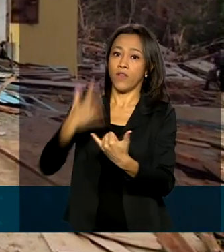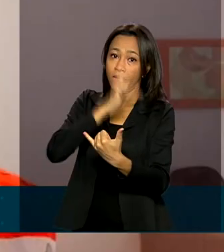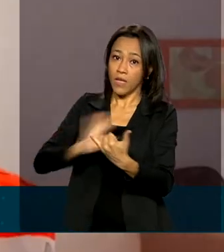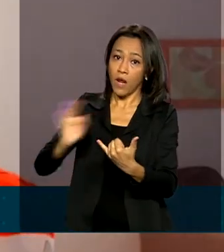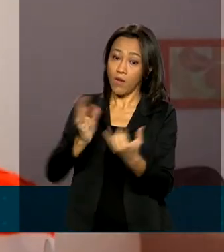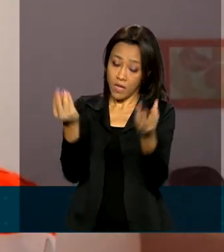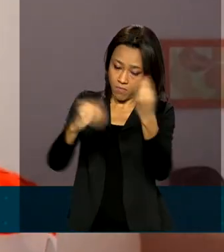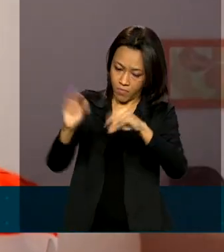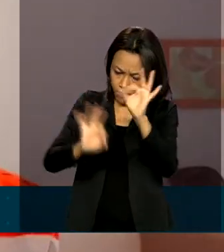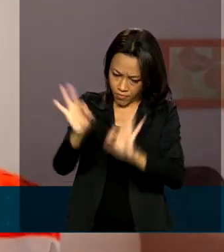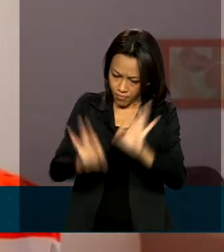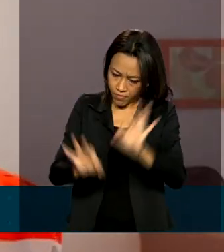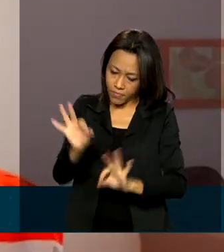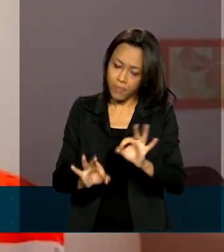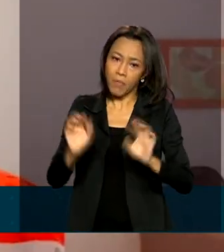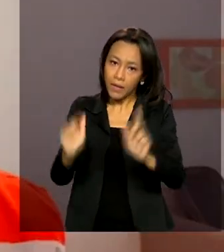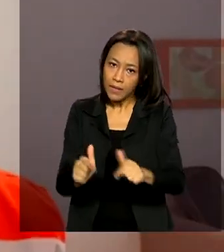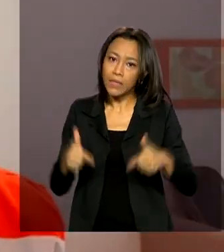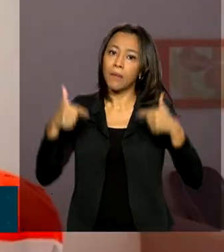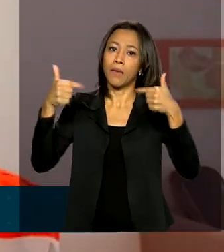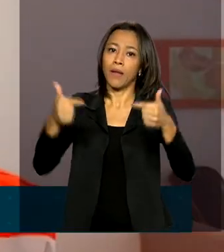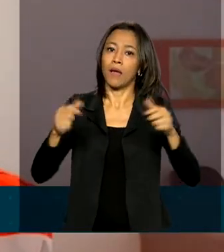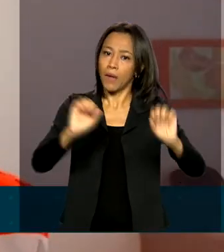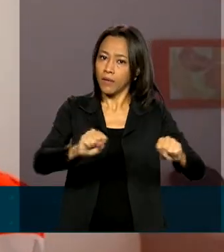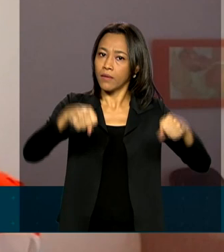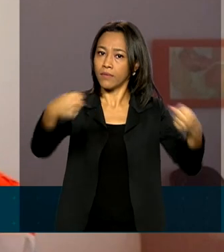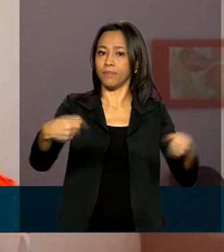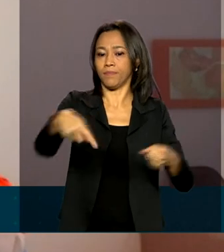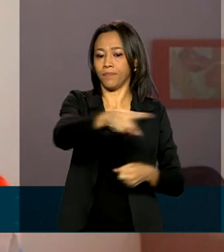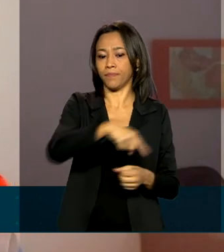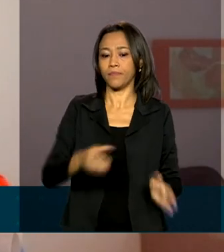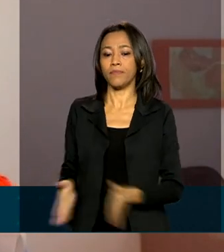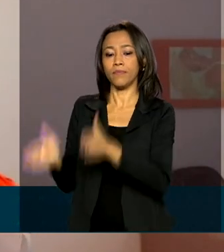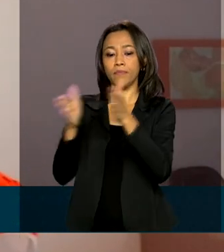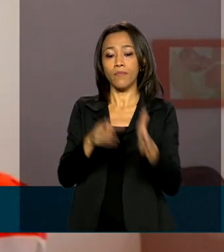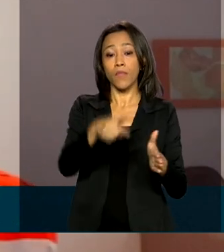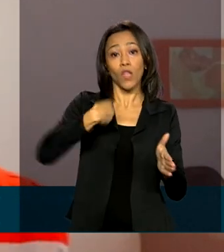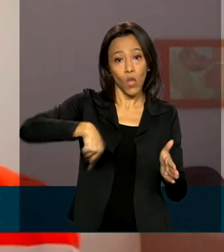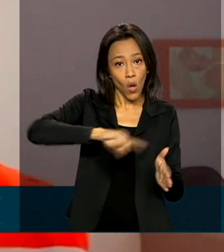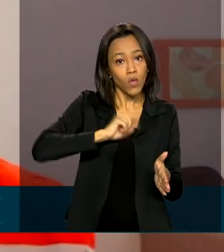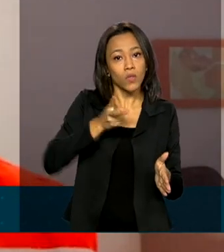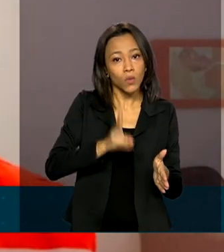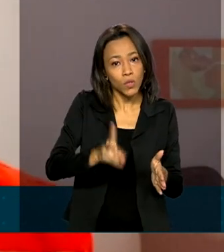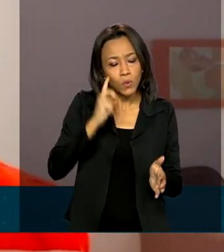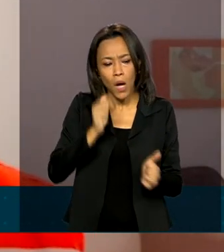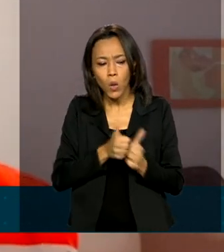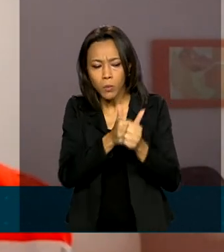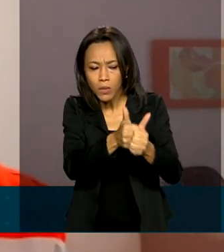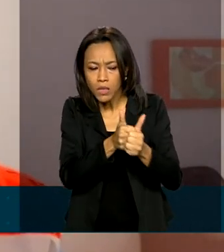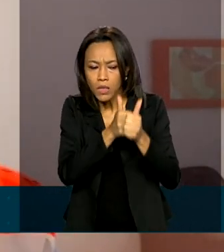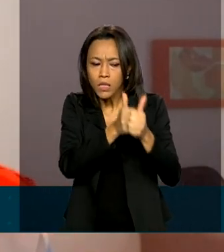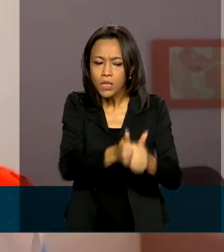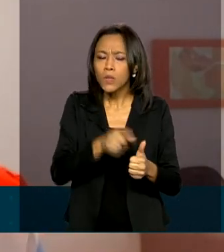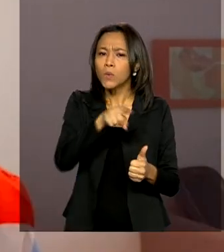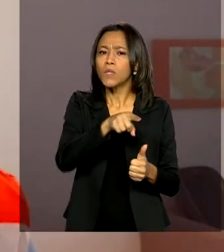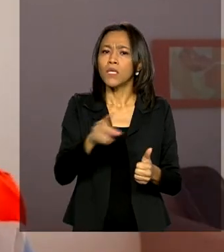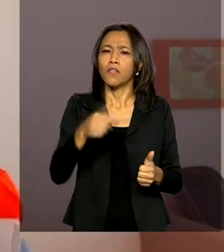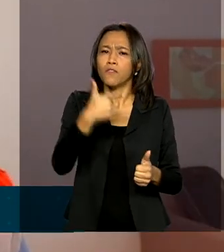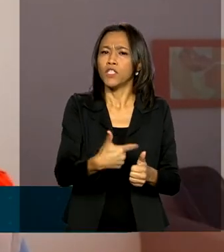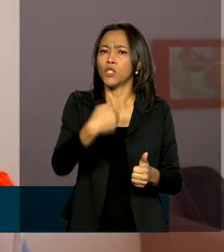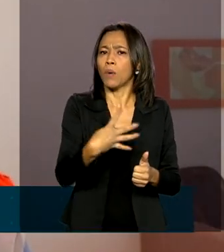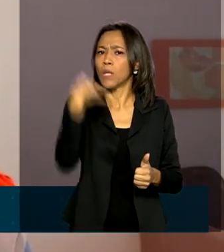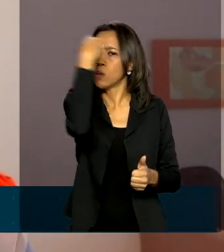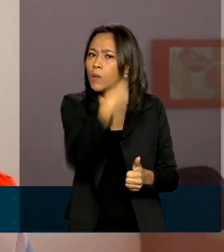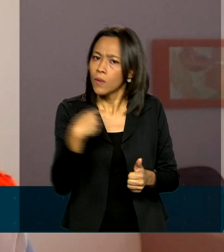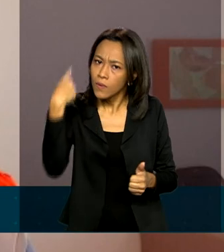trabalho. Continuamos acompanhando, através do Centro Nacional de Administração de Desastres, 24 horas